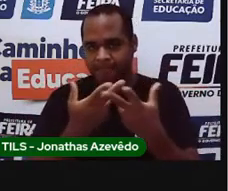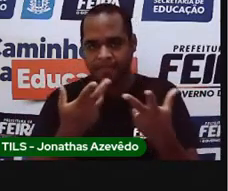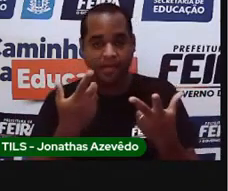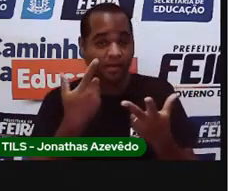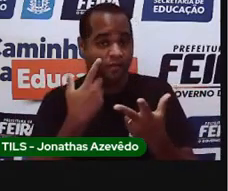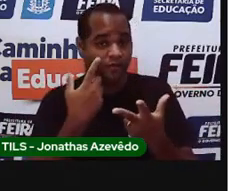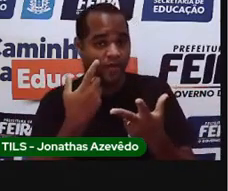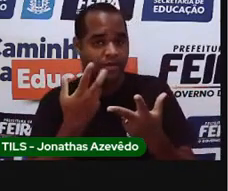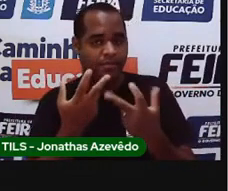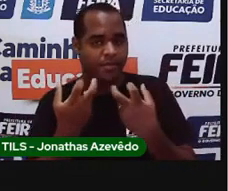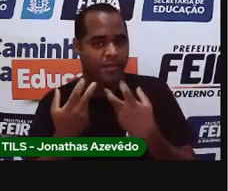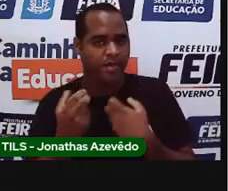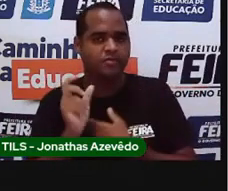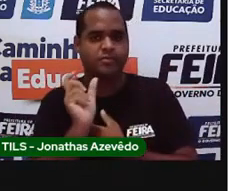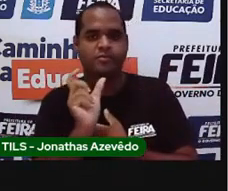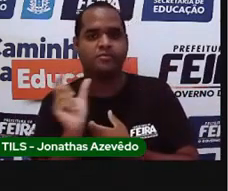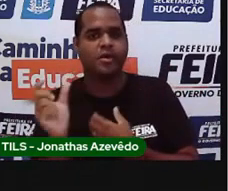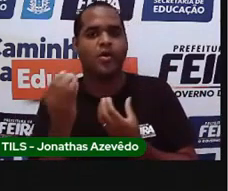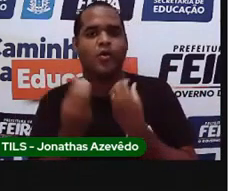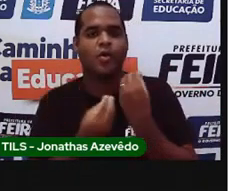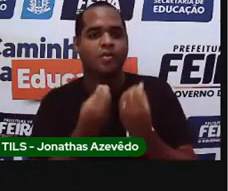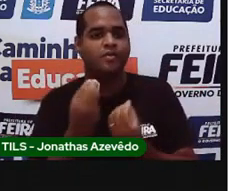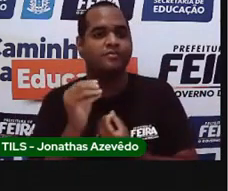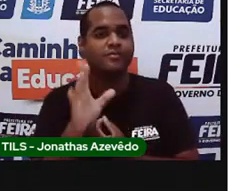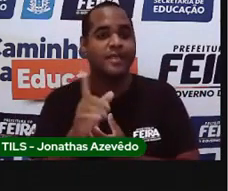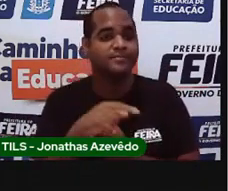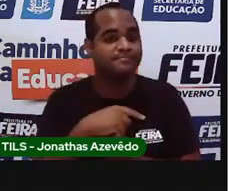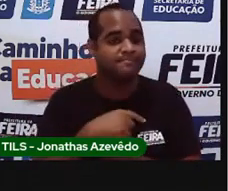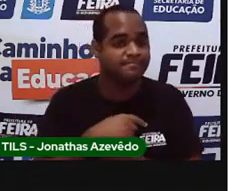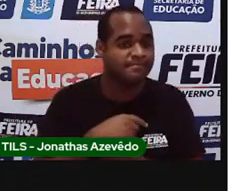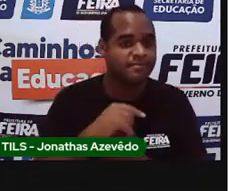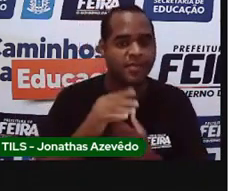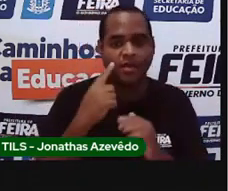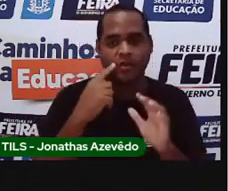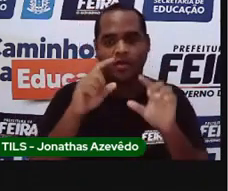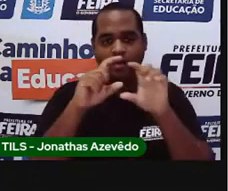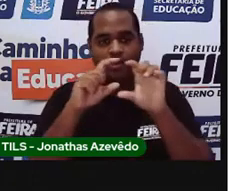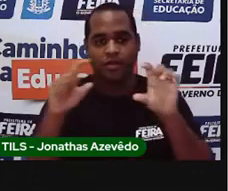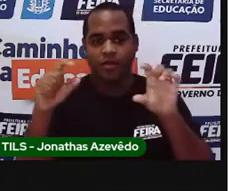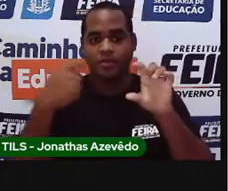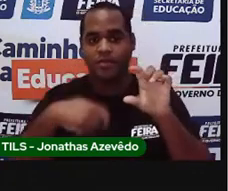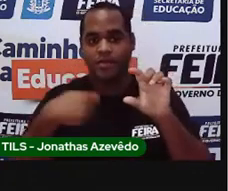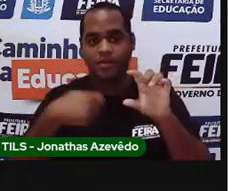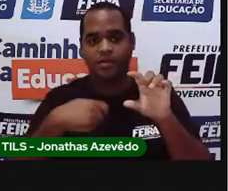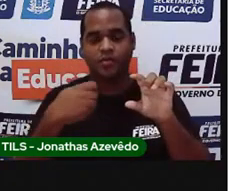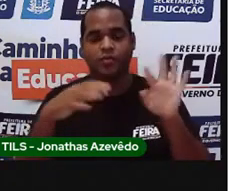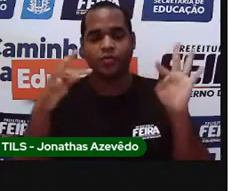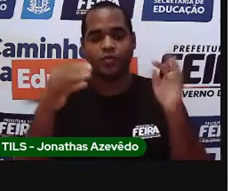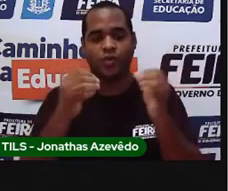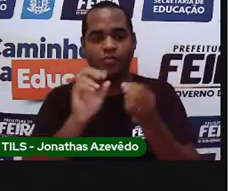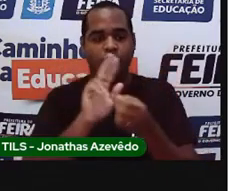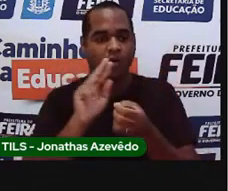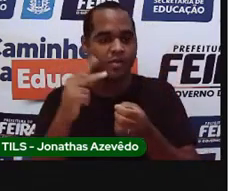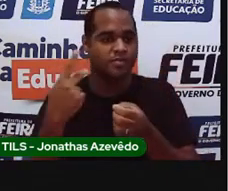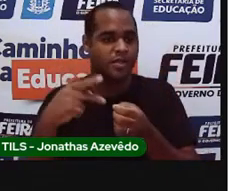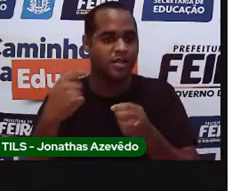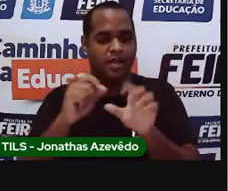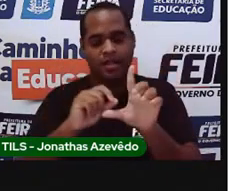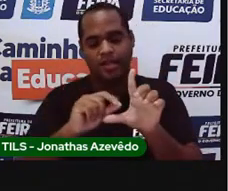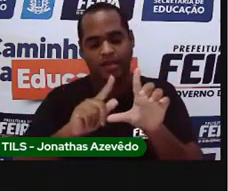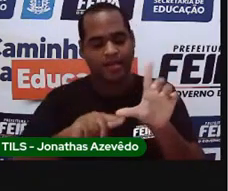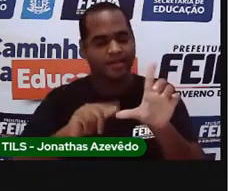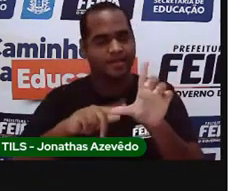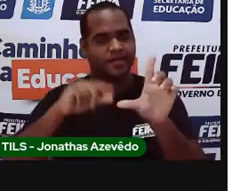observar melhor a imagem. Mas não esqueça, preencha o cabeçalho completo, use sempre